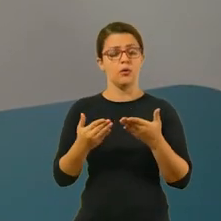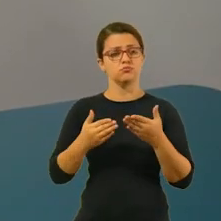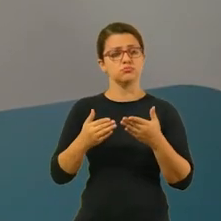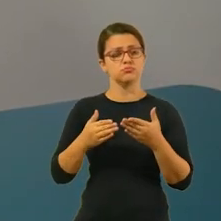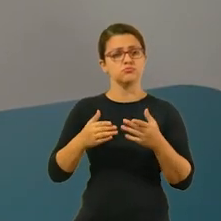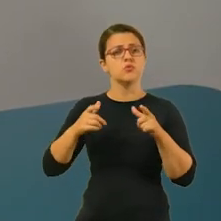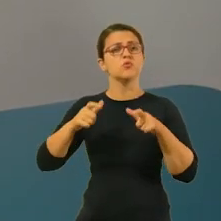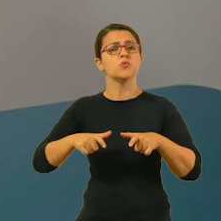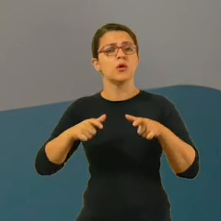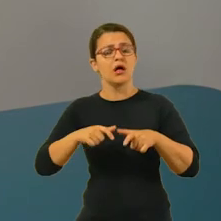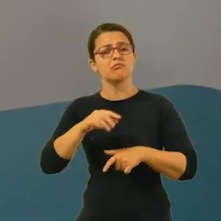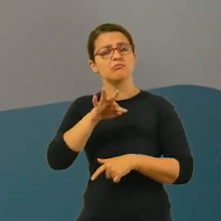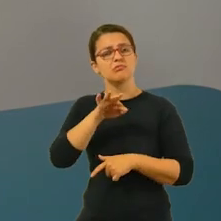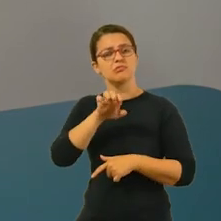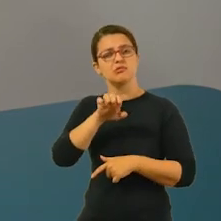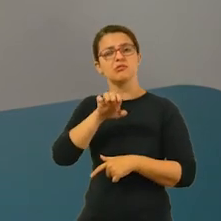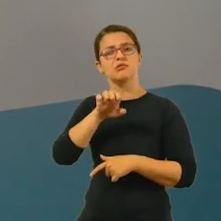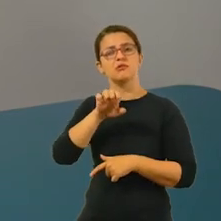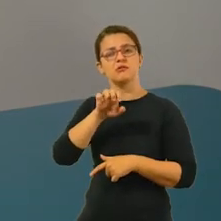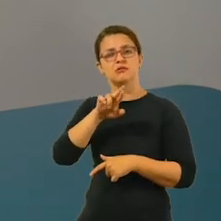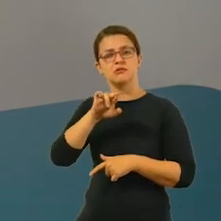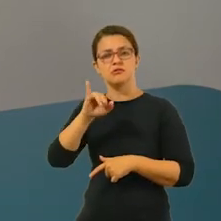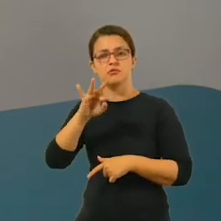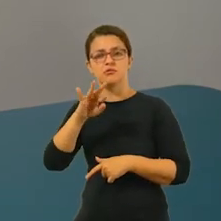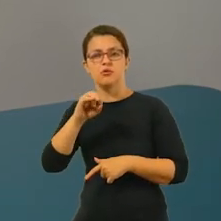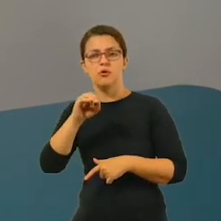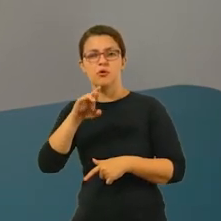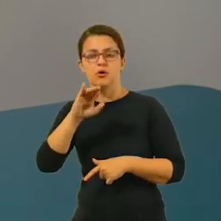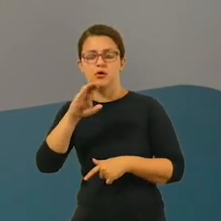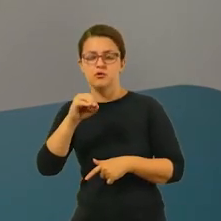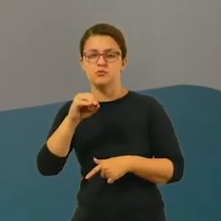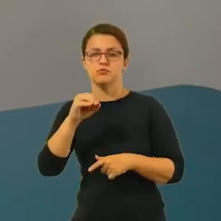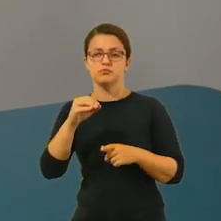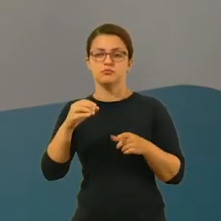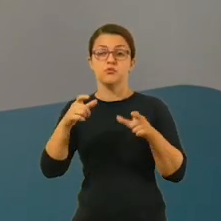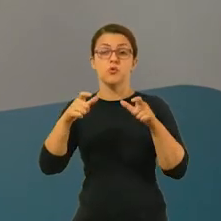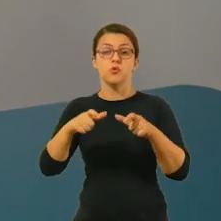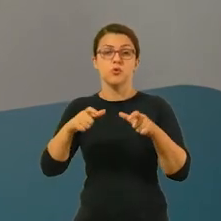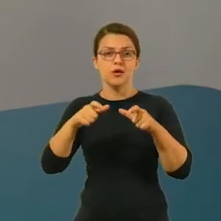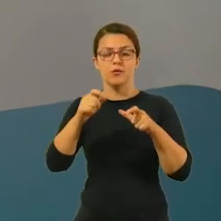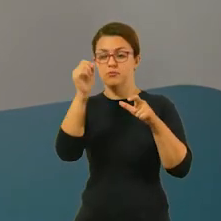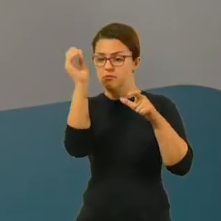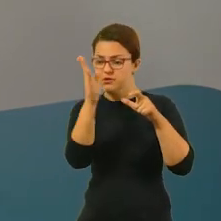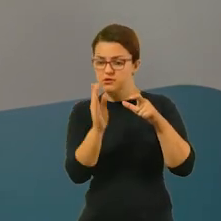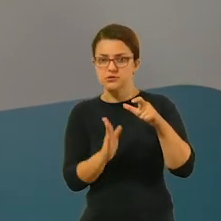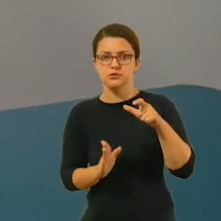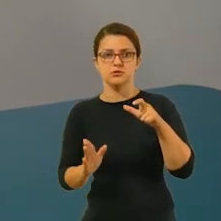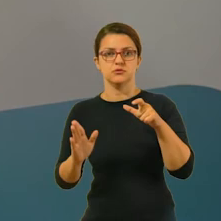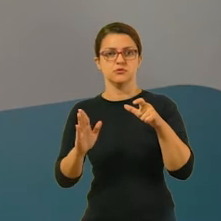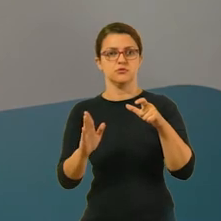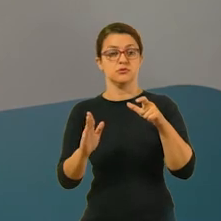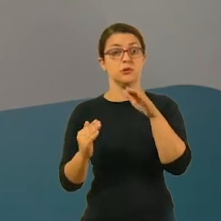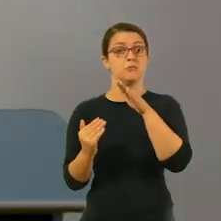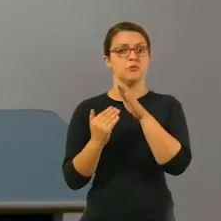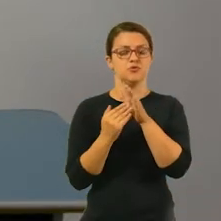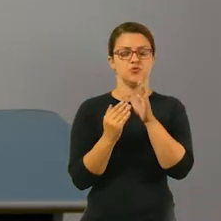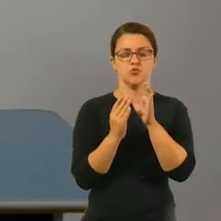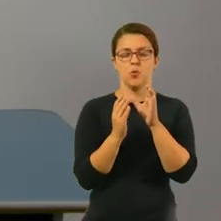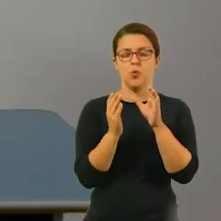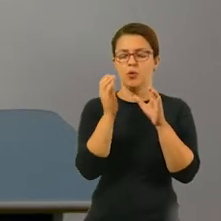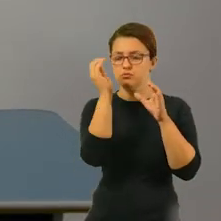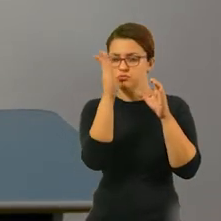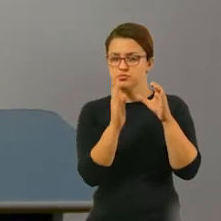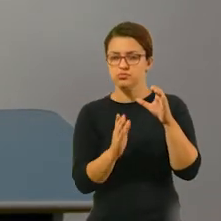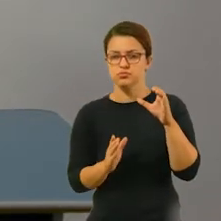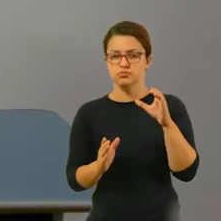geográfico. É o espaço físico, delimitado. Por exemplo, o Brasil. Nós temos o território brasileiro. Então,